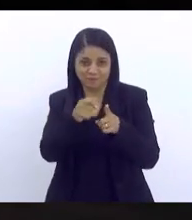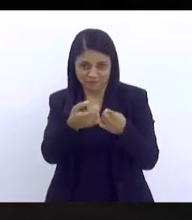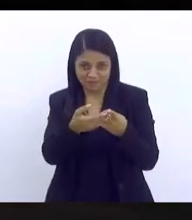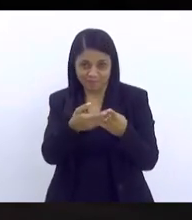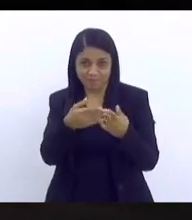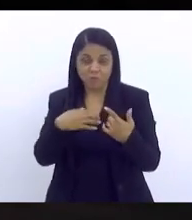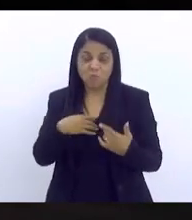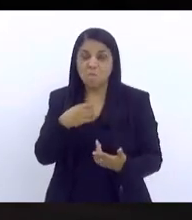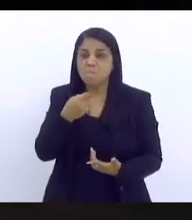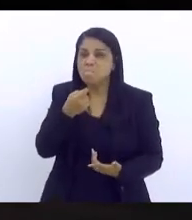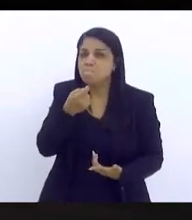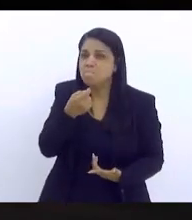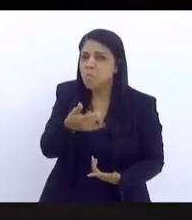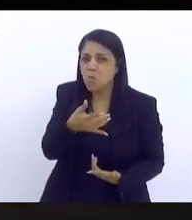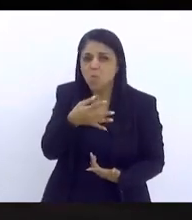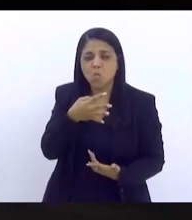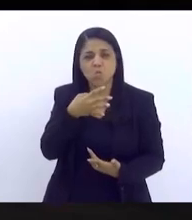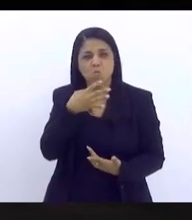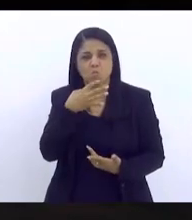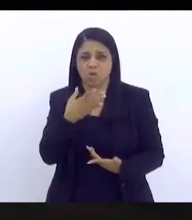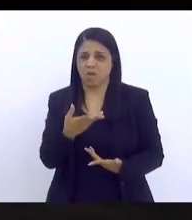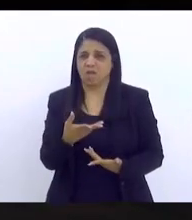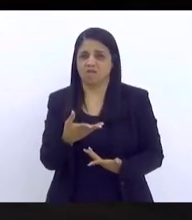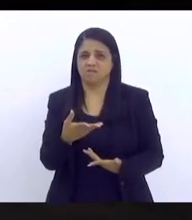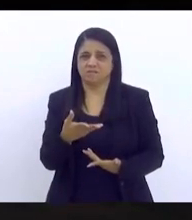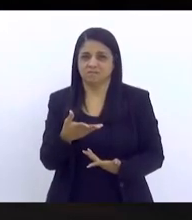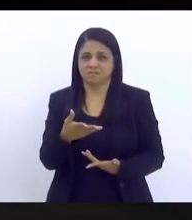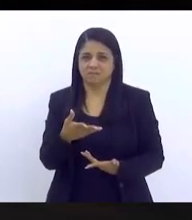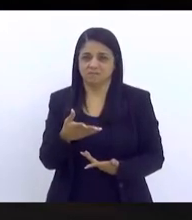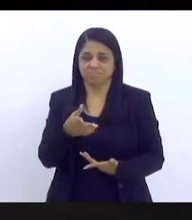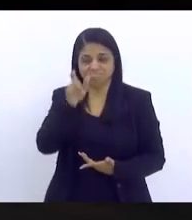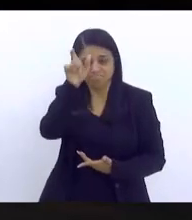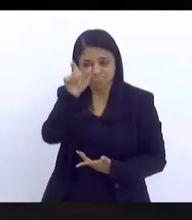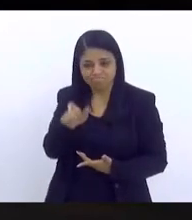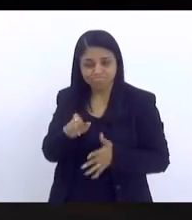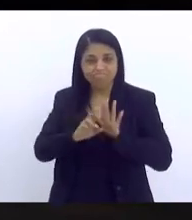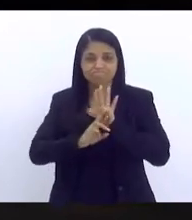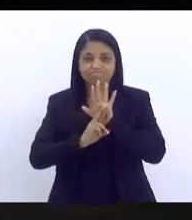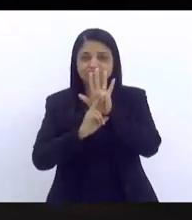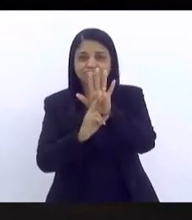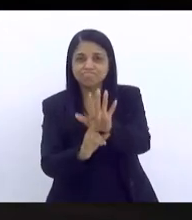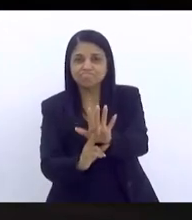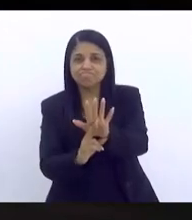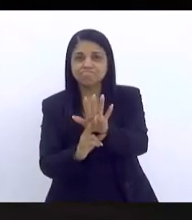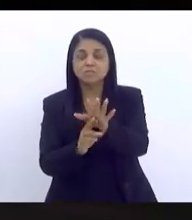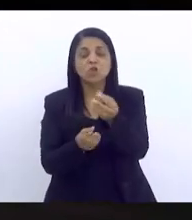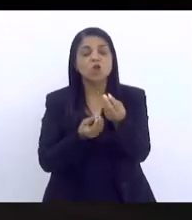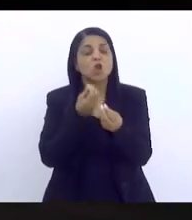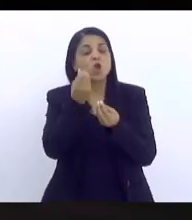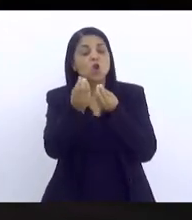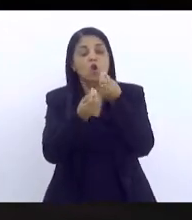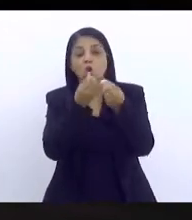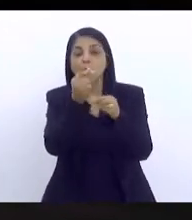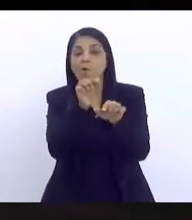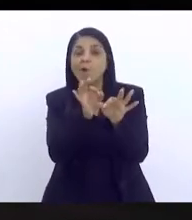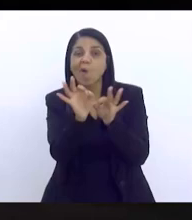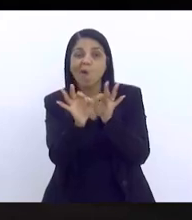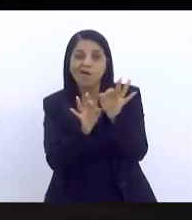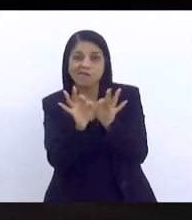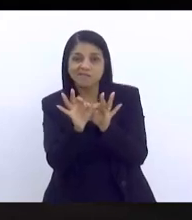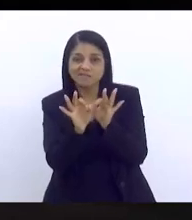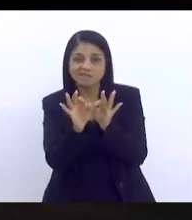conhece quais são os atores, a forma de organização e a